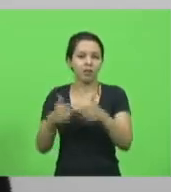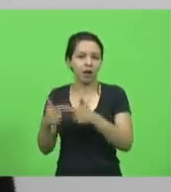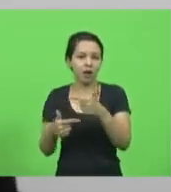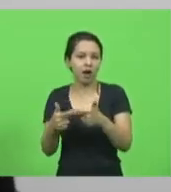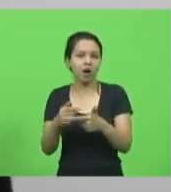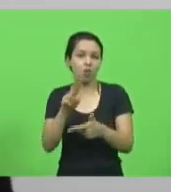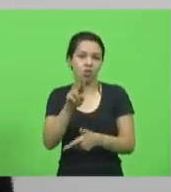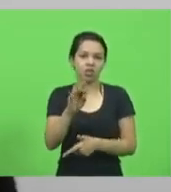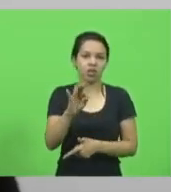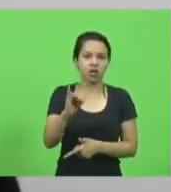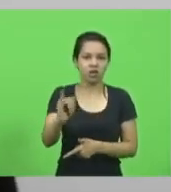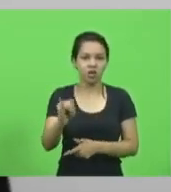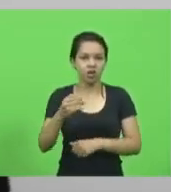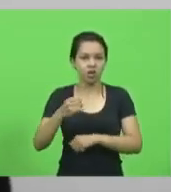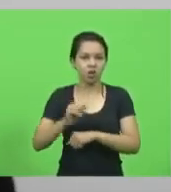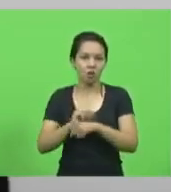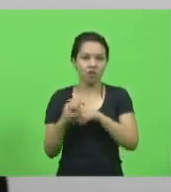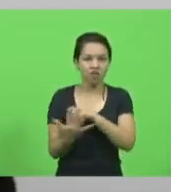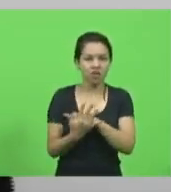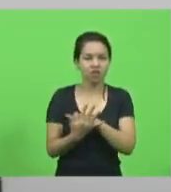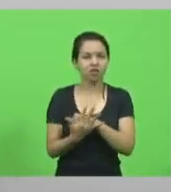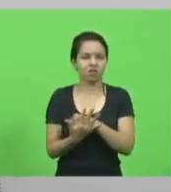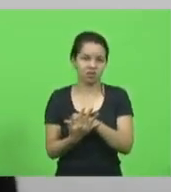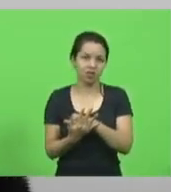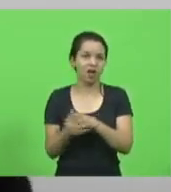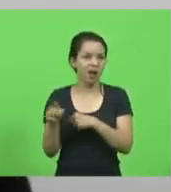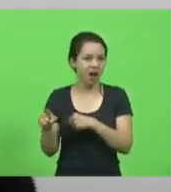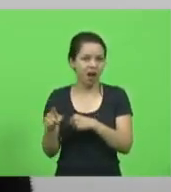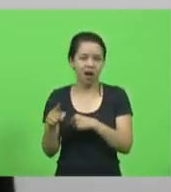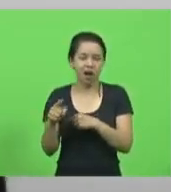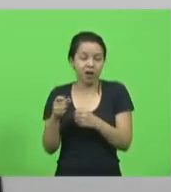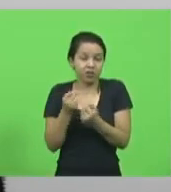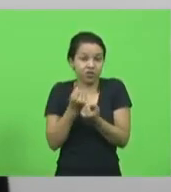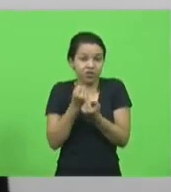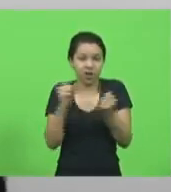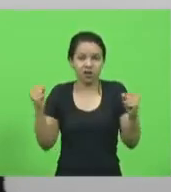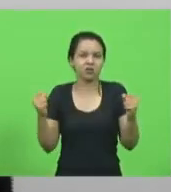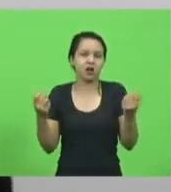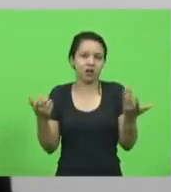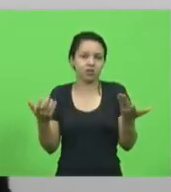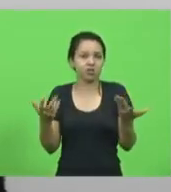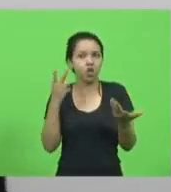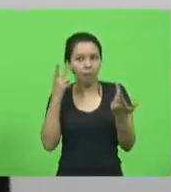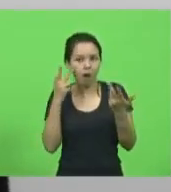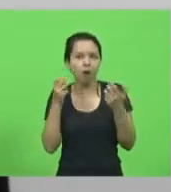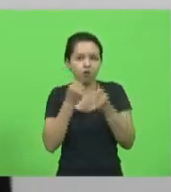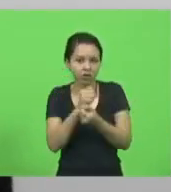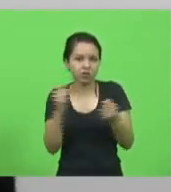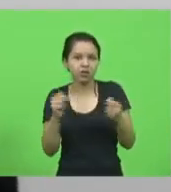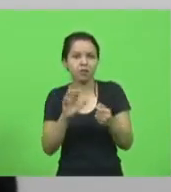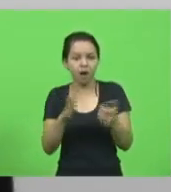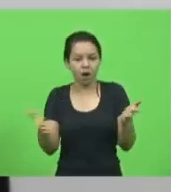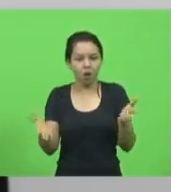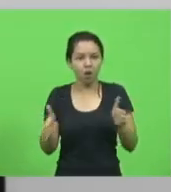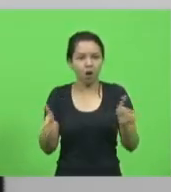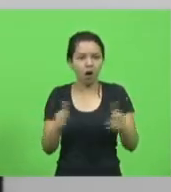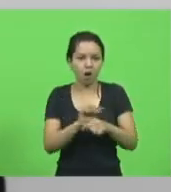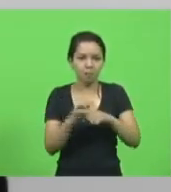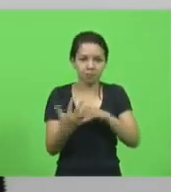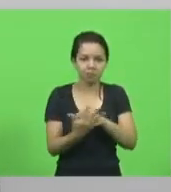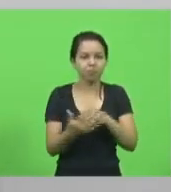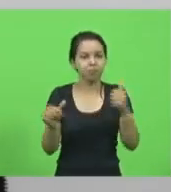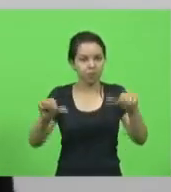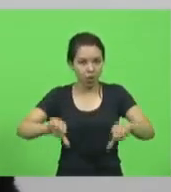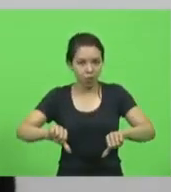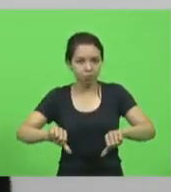um local bastante estressante, já é normalmente, imagine agora, durante a pandemia. Então, é preciso